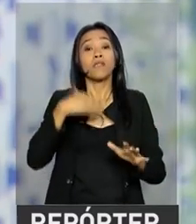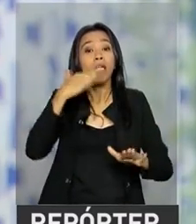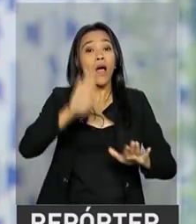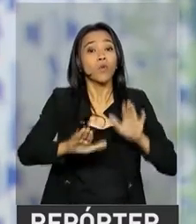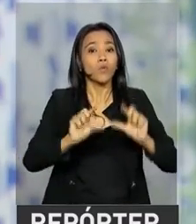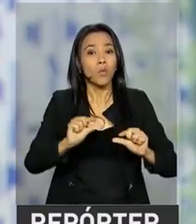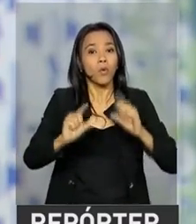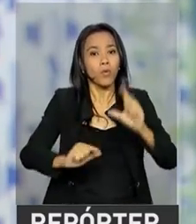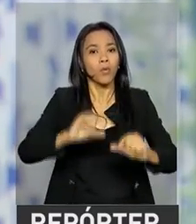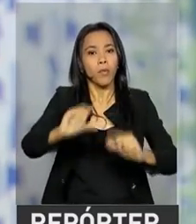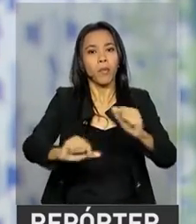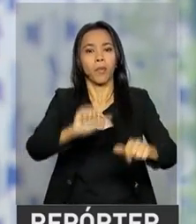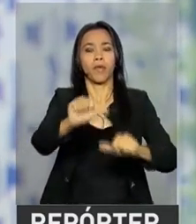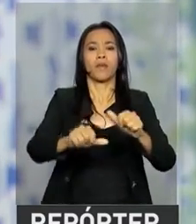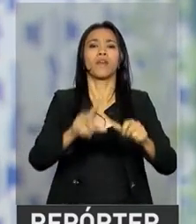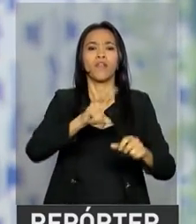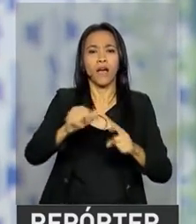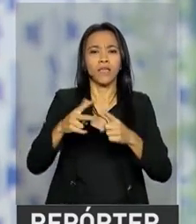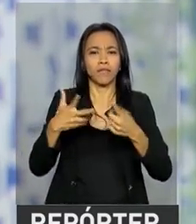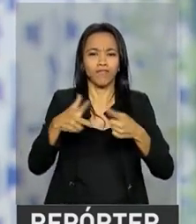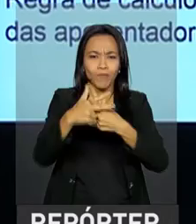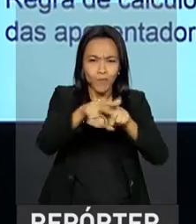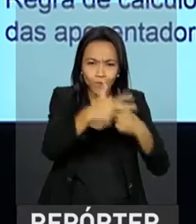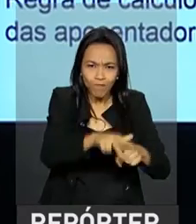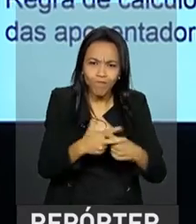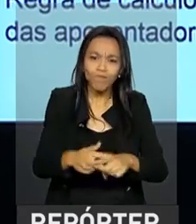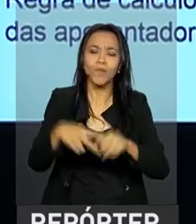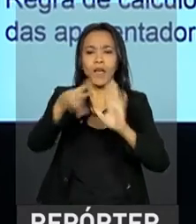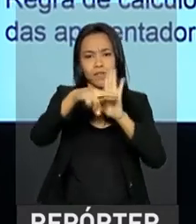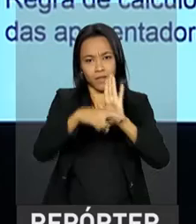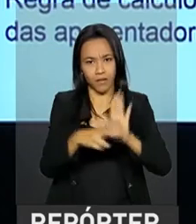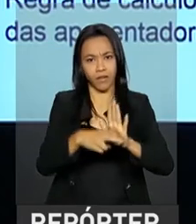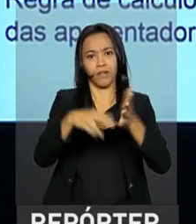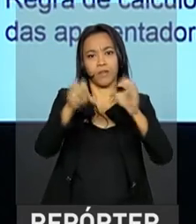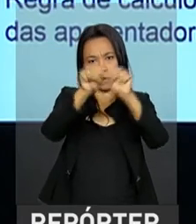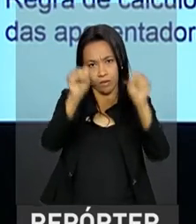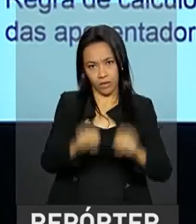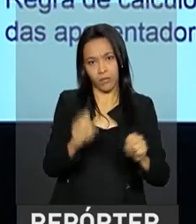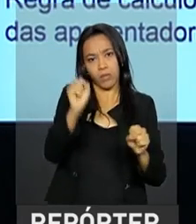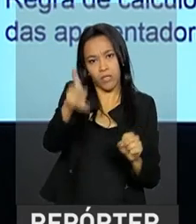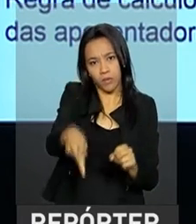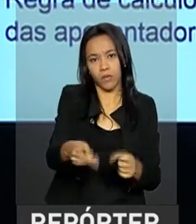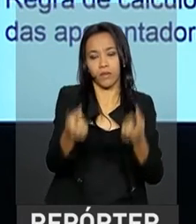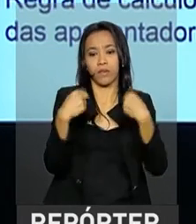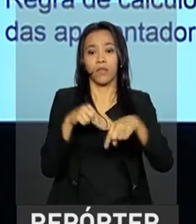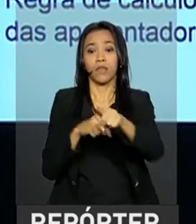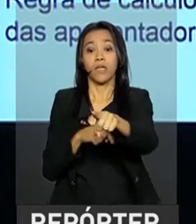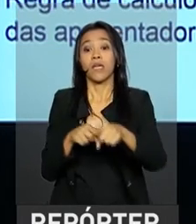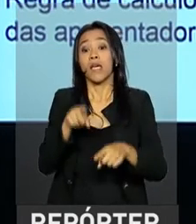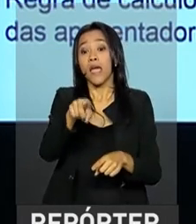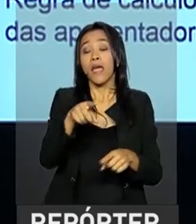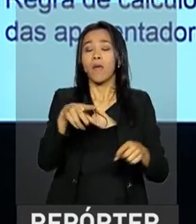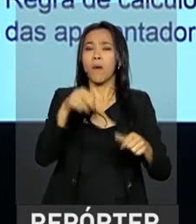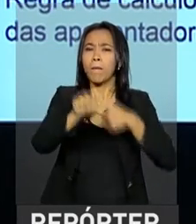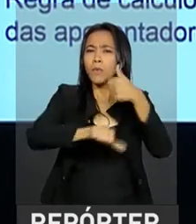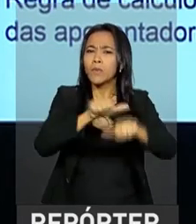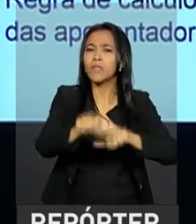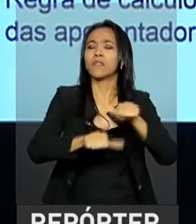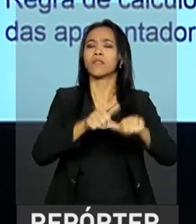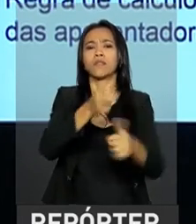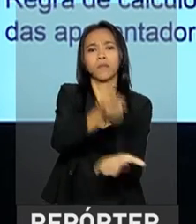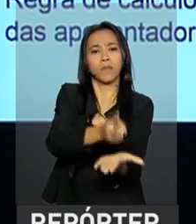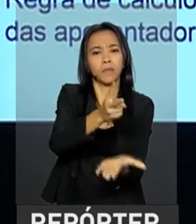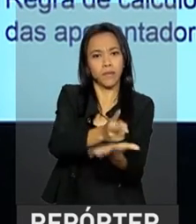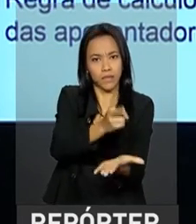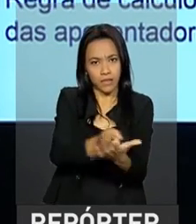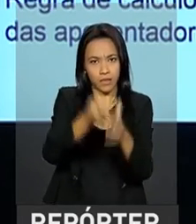e deve estabilizar o sistema previdenciário brasileiro. Uma reforma gradual, uma reforma que preserva os direitos